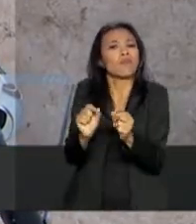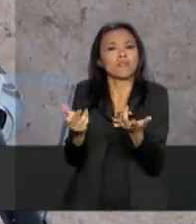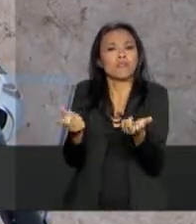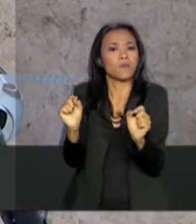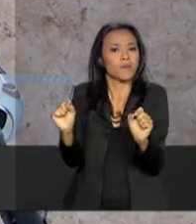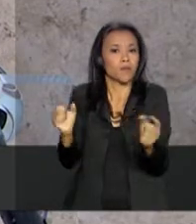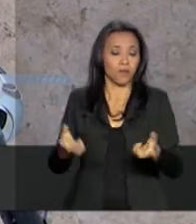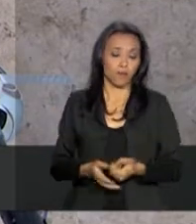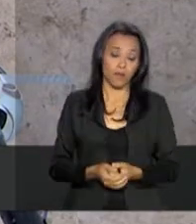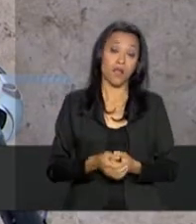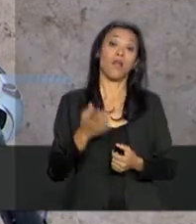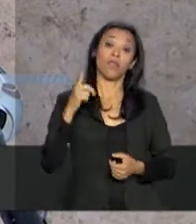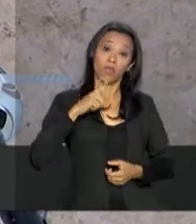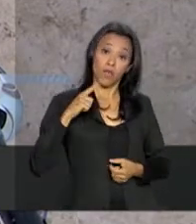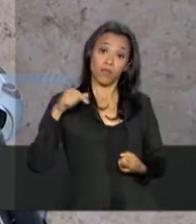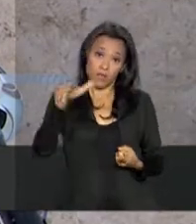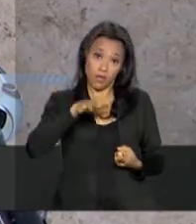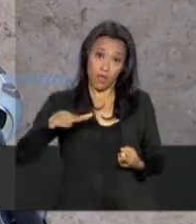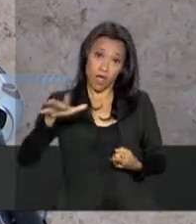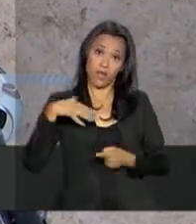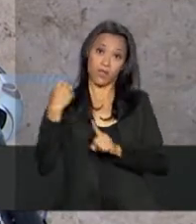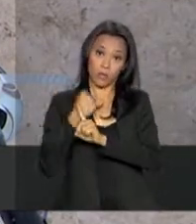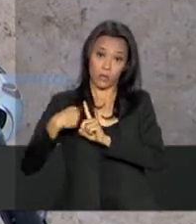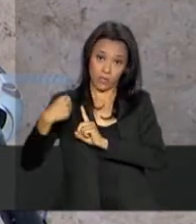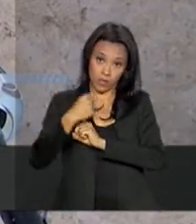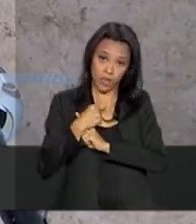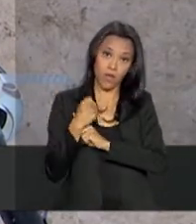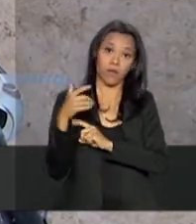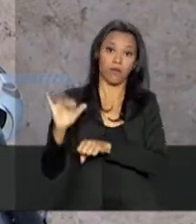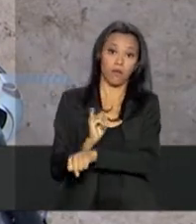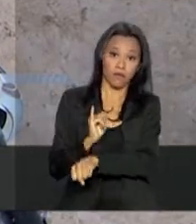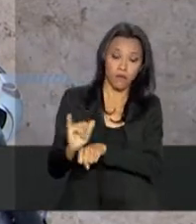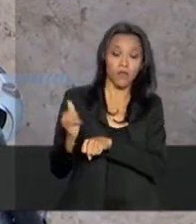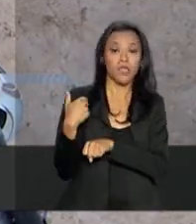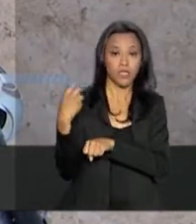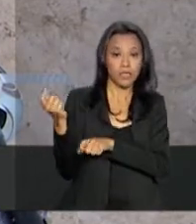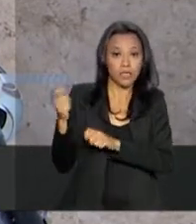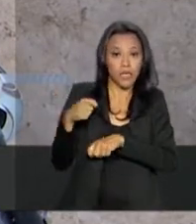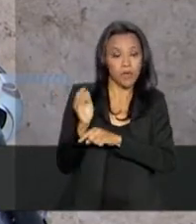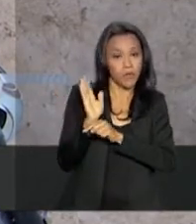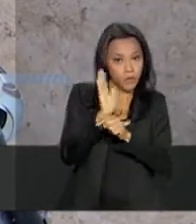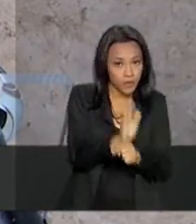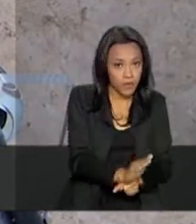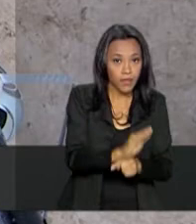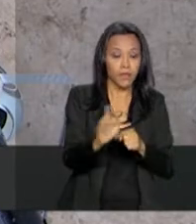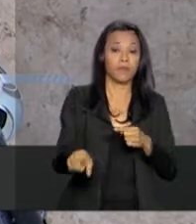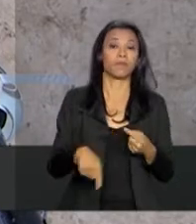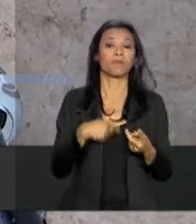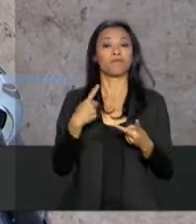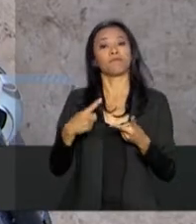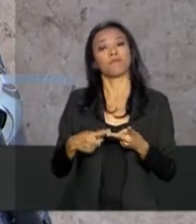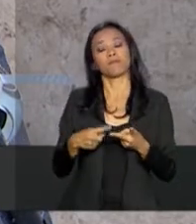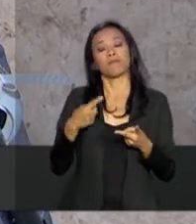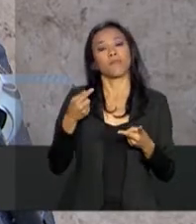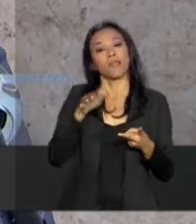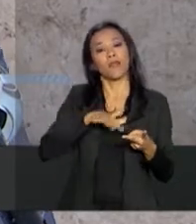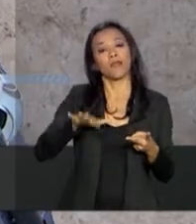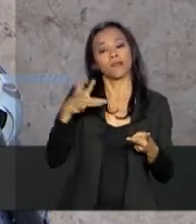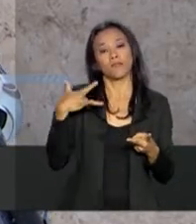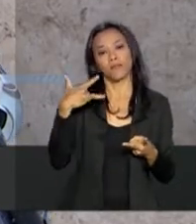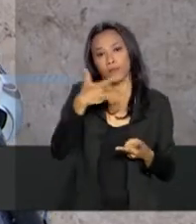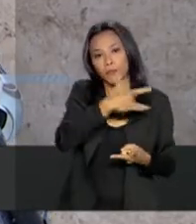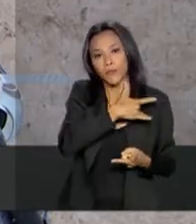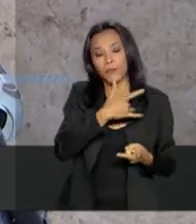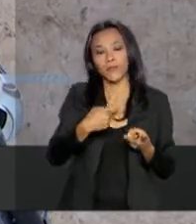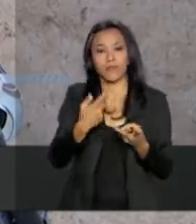medidas na área social que podem ajudar. O refinamento das questões, por exemplo, de saúde, de